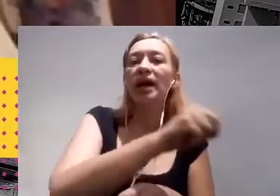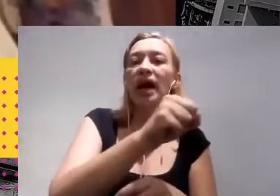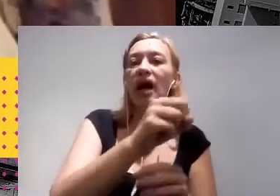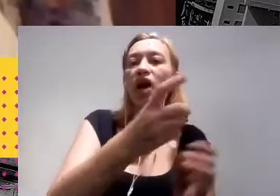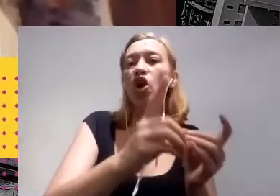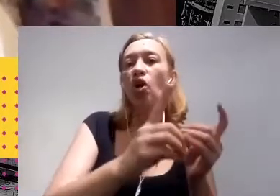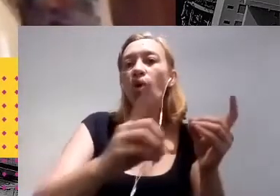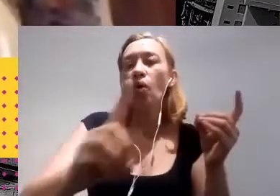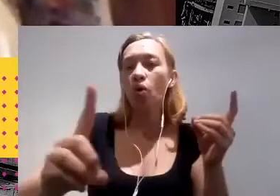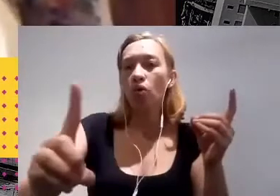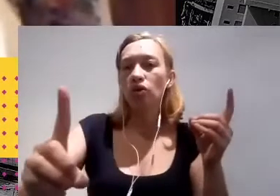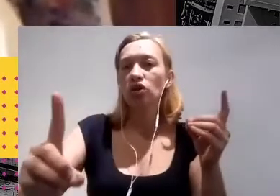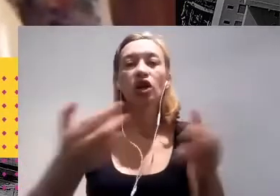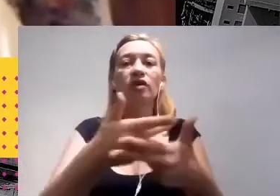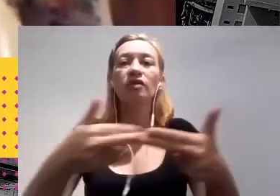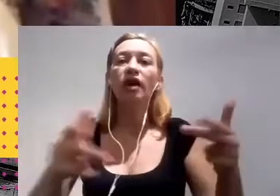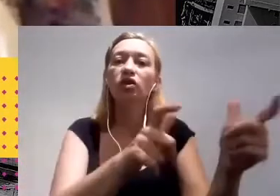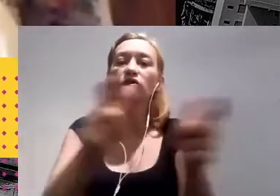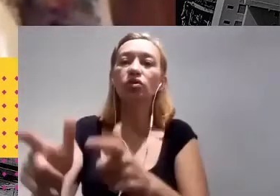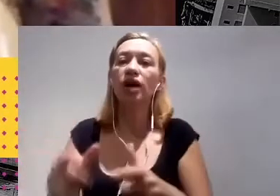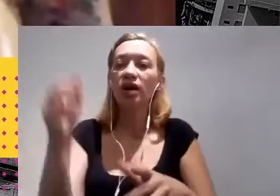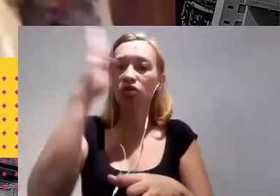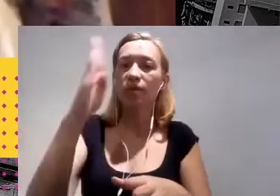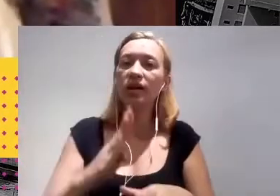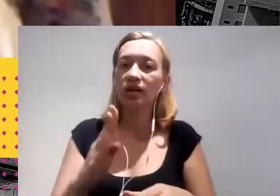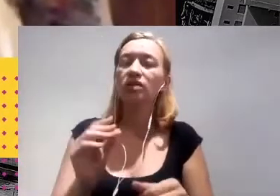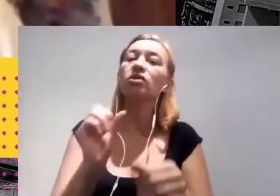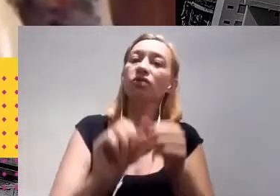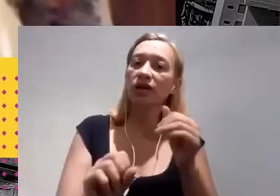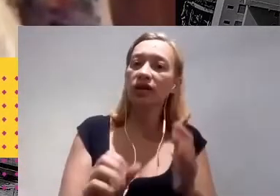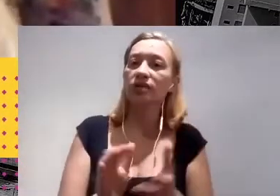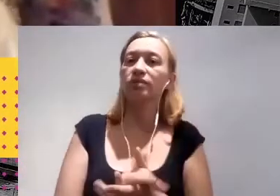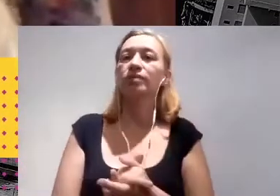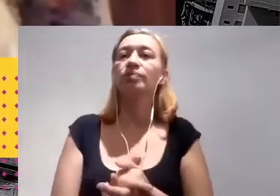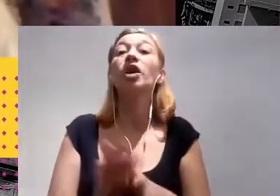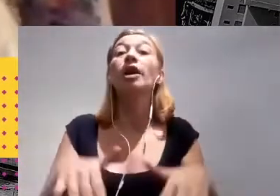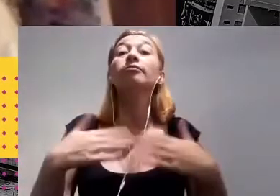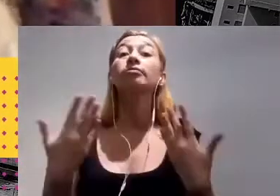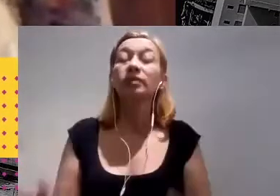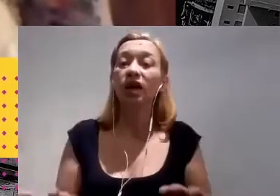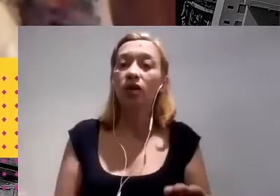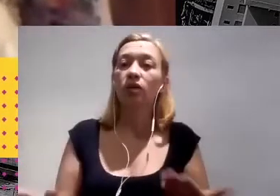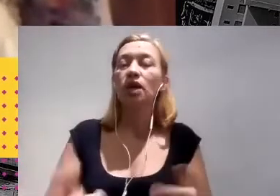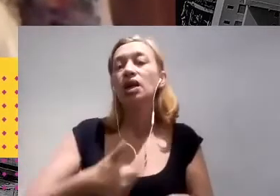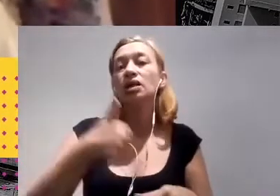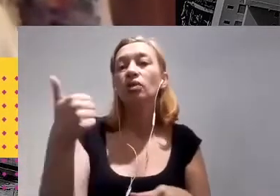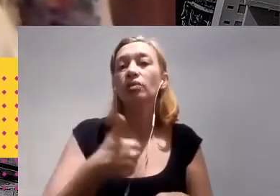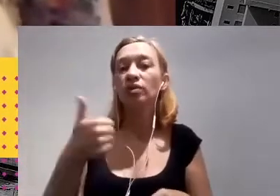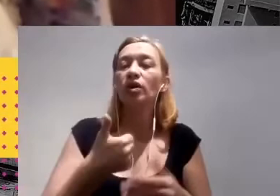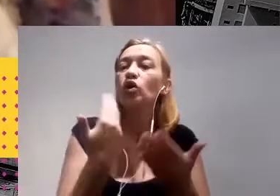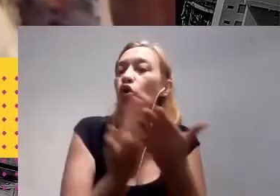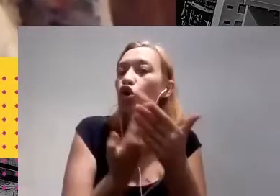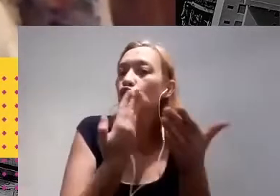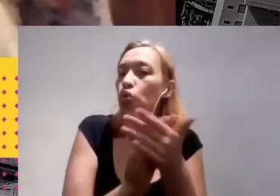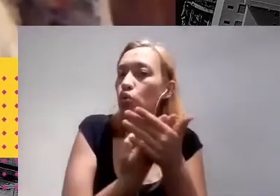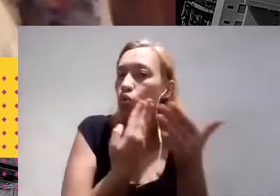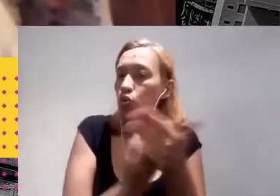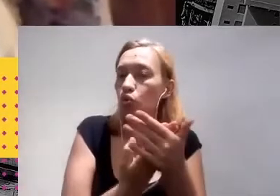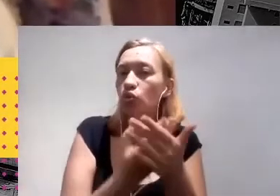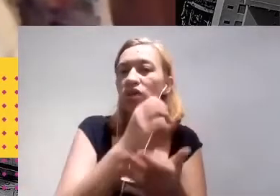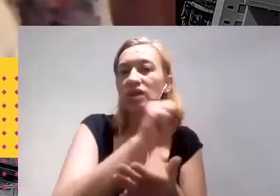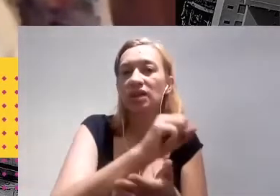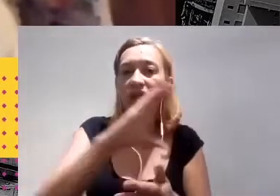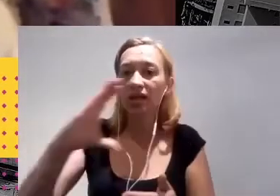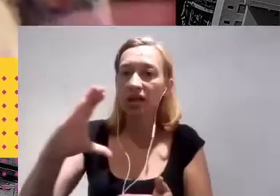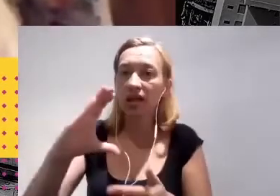municípios brasileiros e várias regiões estão fazendo. Então, esse primeiro estudo de caso de Santa Catarina foi